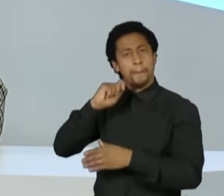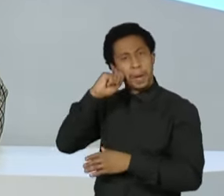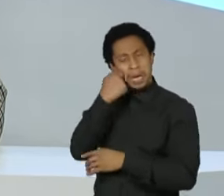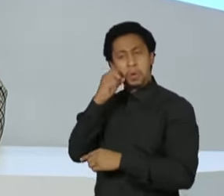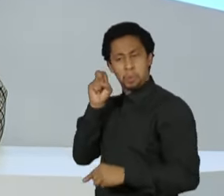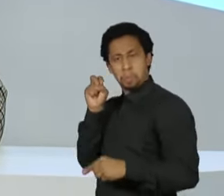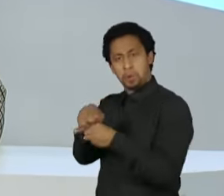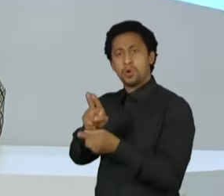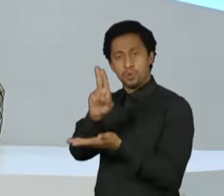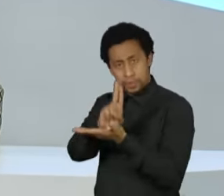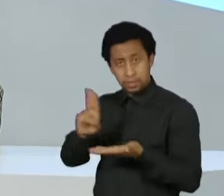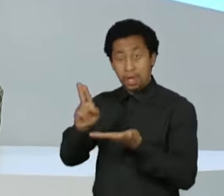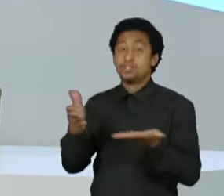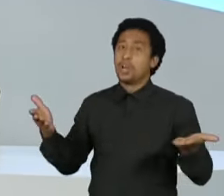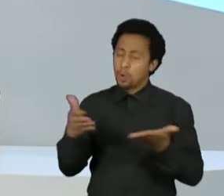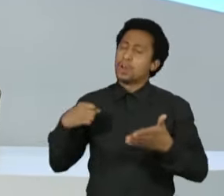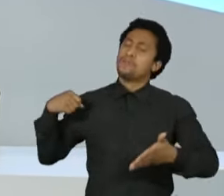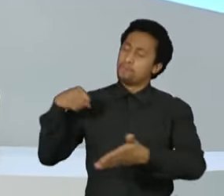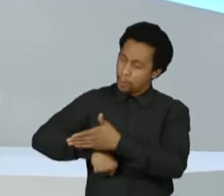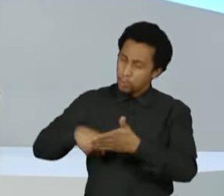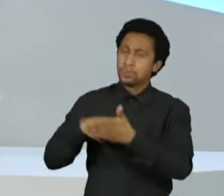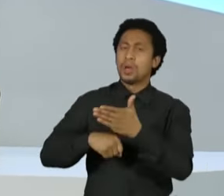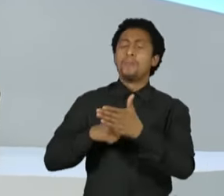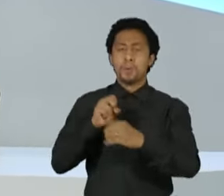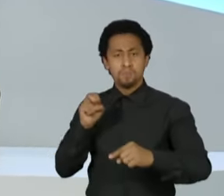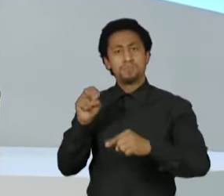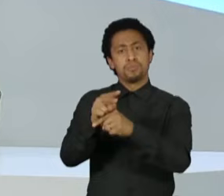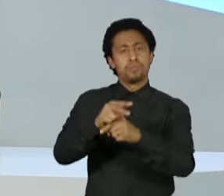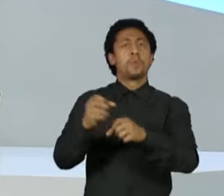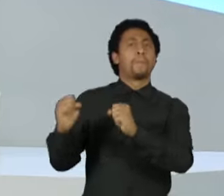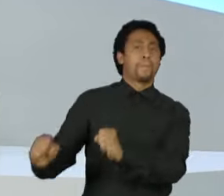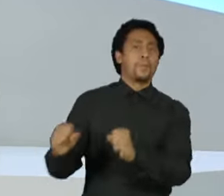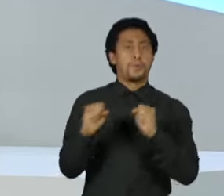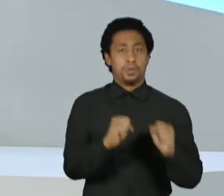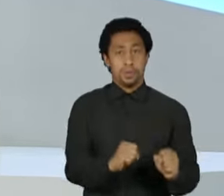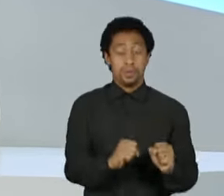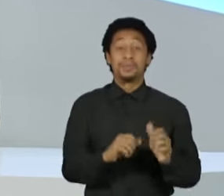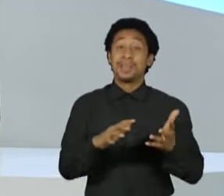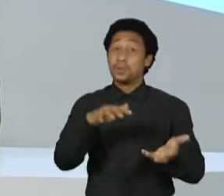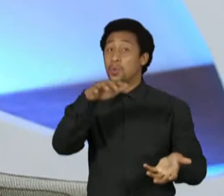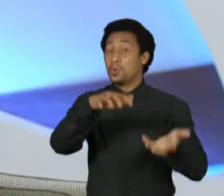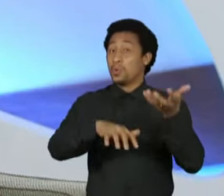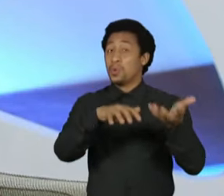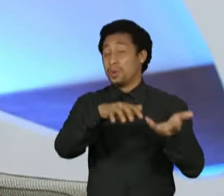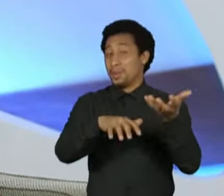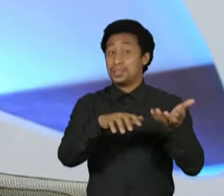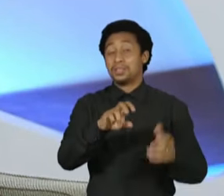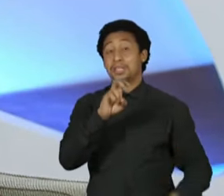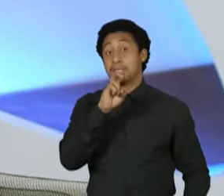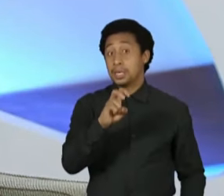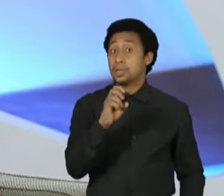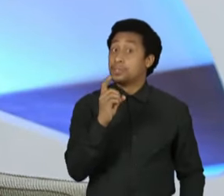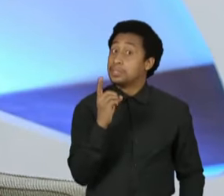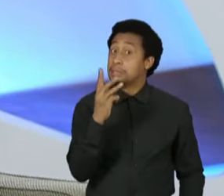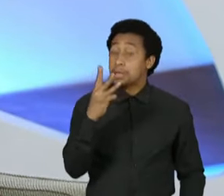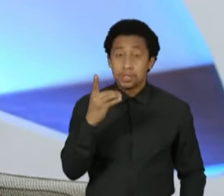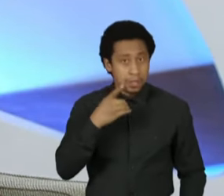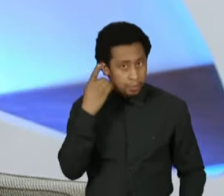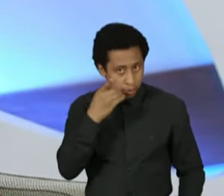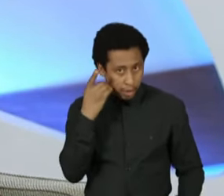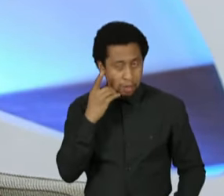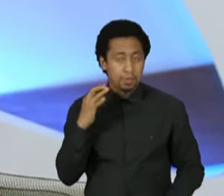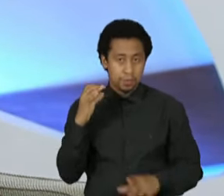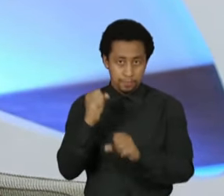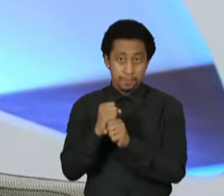no poder. Eu quero deixar aqui a baixa representatividade étnico-racial no Congresso brasileiro. São 513 deputados no total, 125